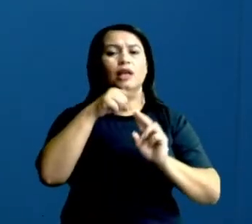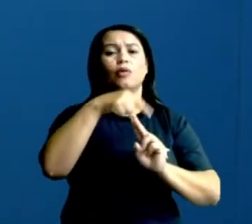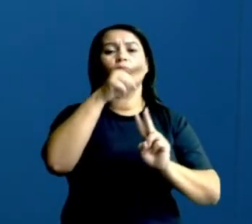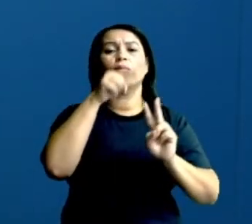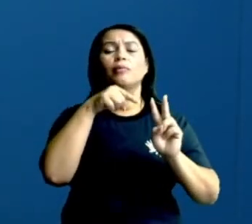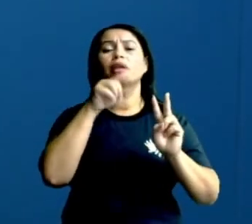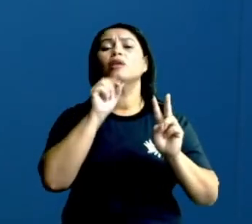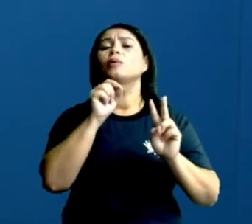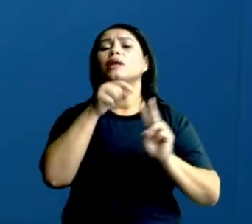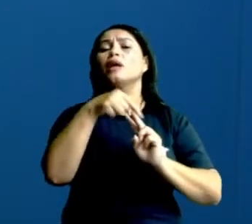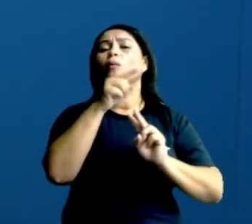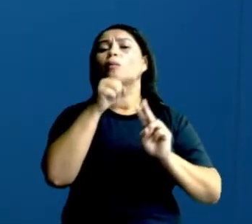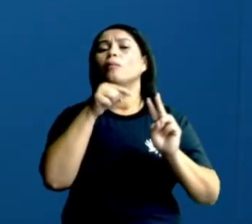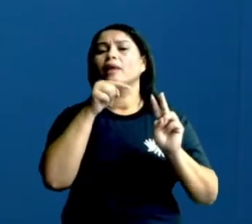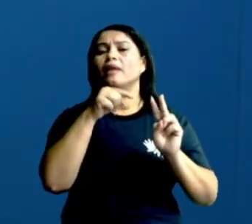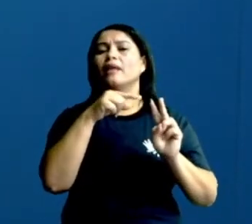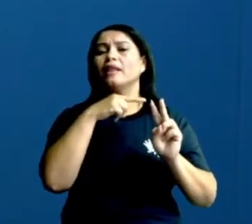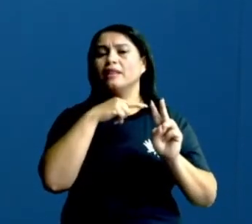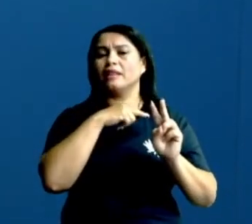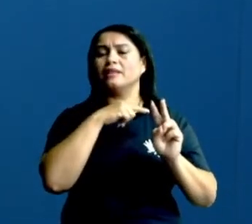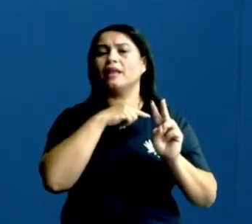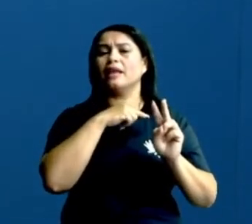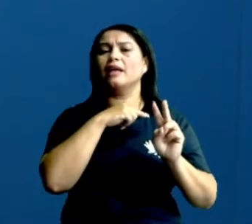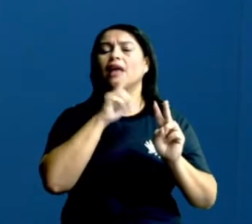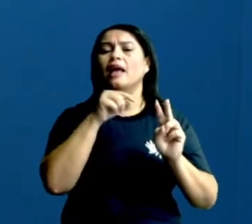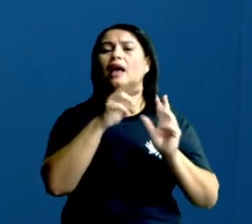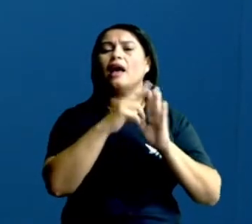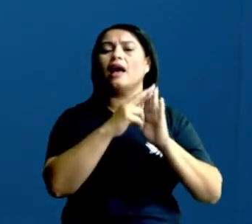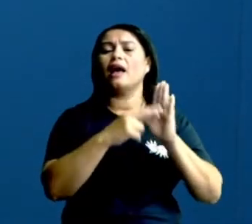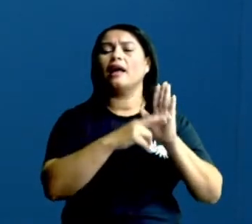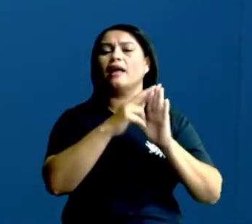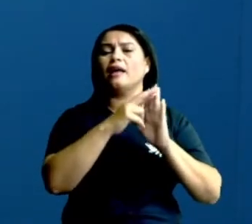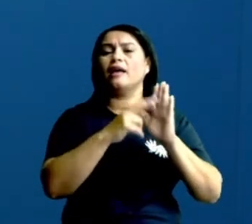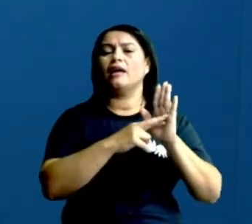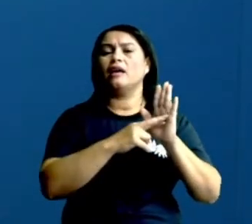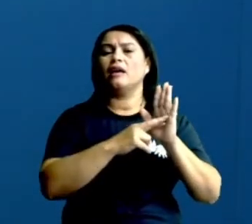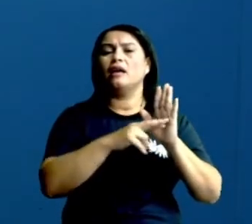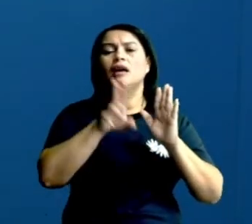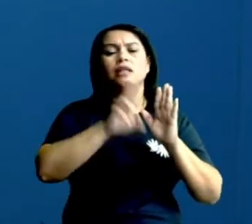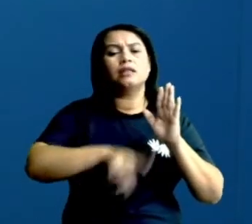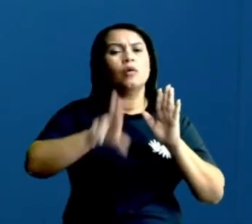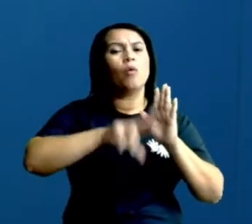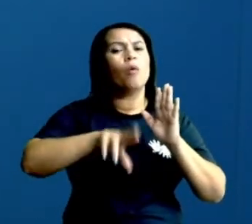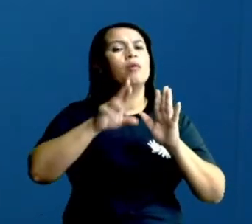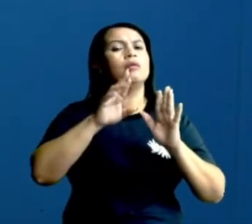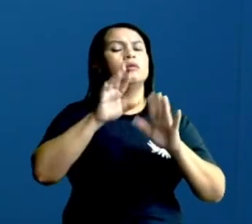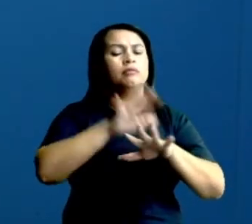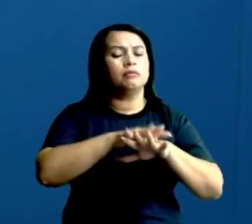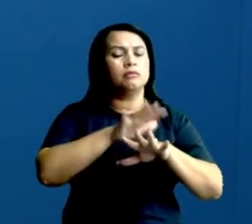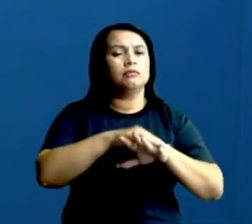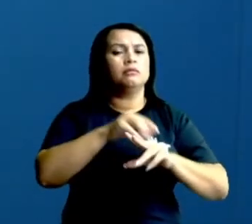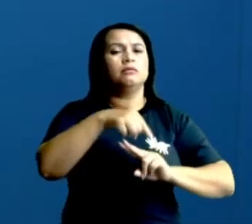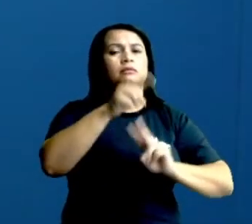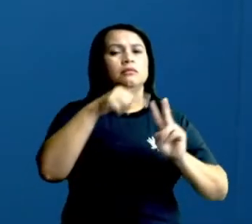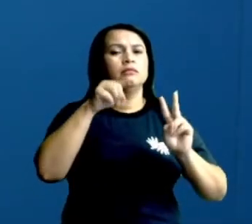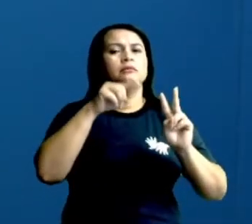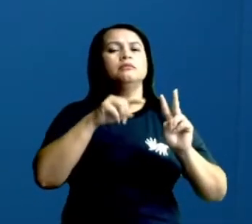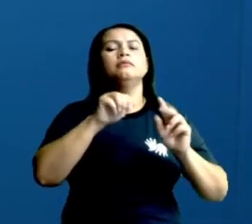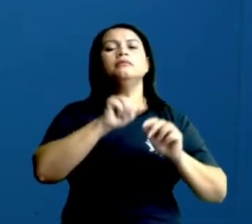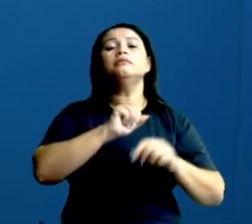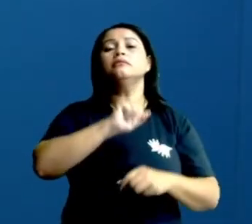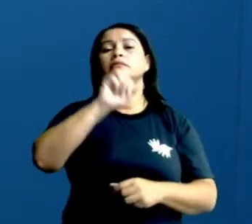E de que danado é o pi? O pi é a fórmula... Se usa na fórmula matemática, tá certo? E o pi faz parte do